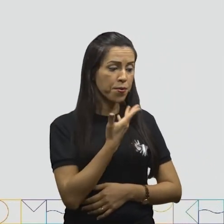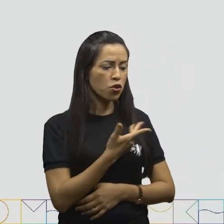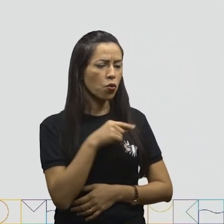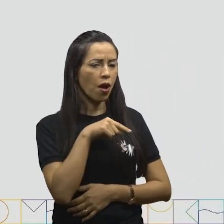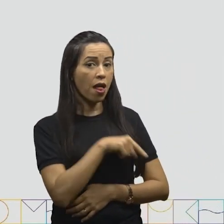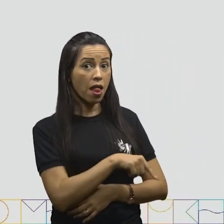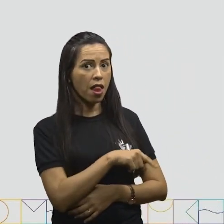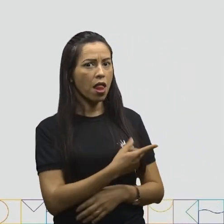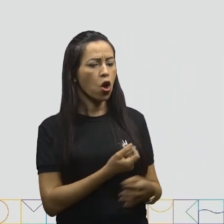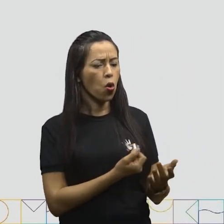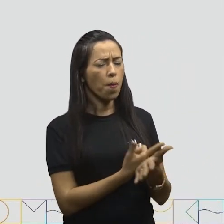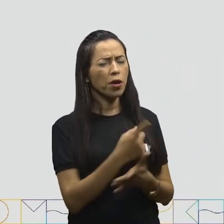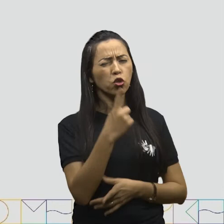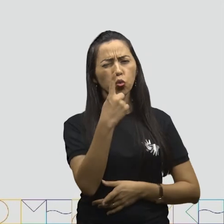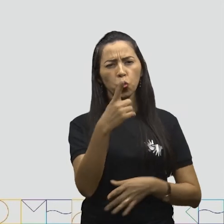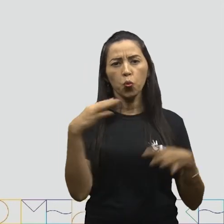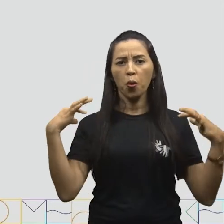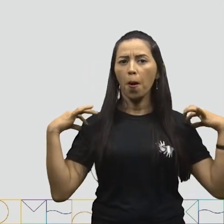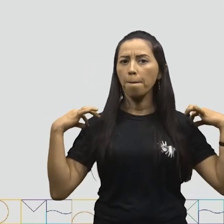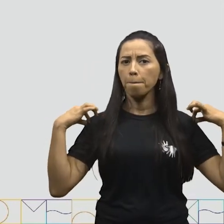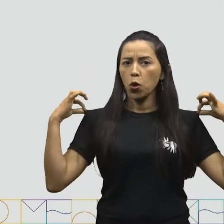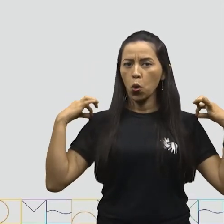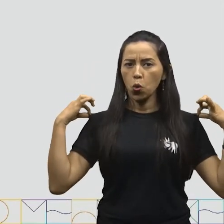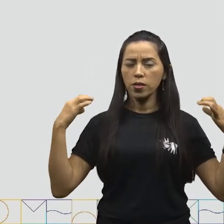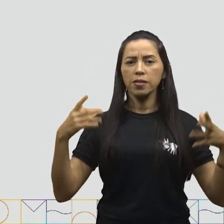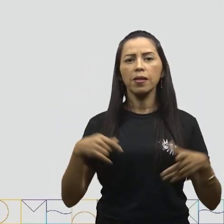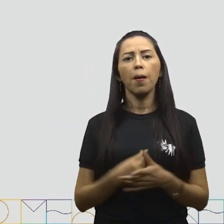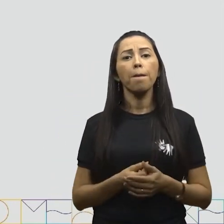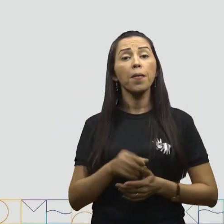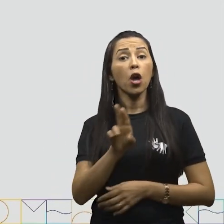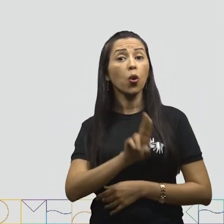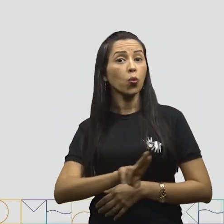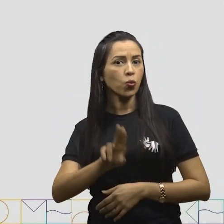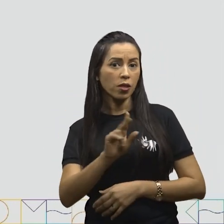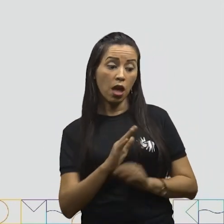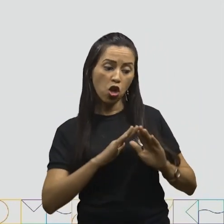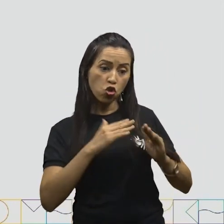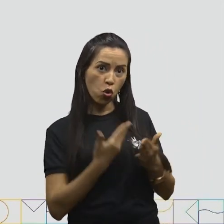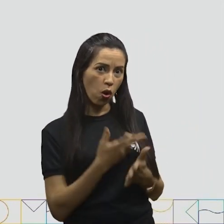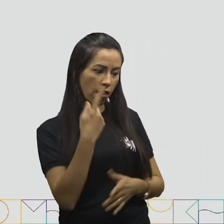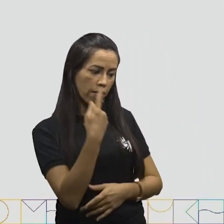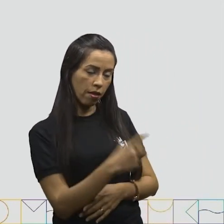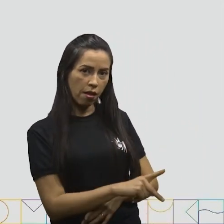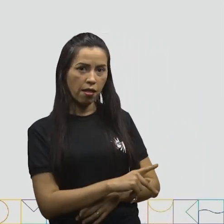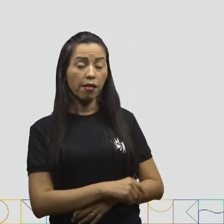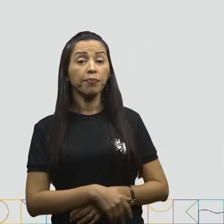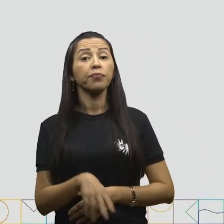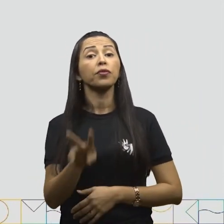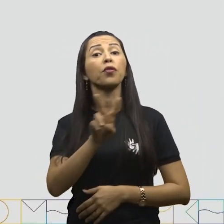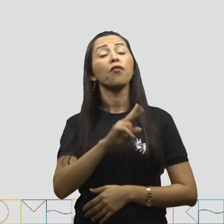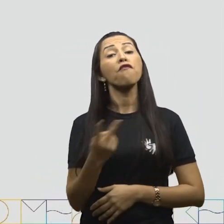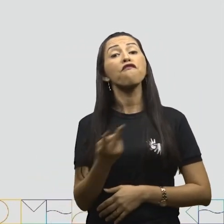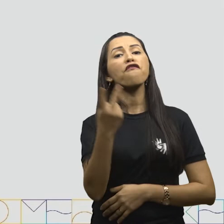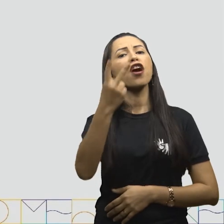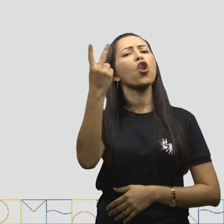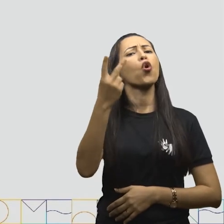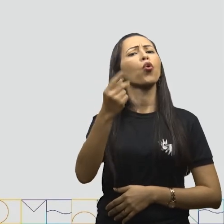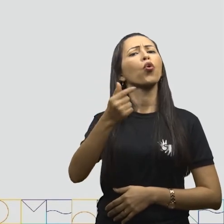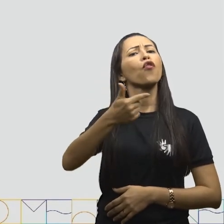comprasse uma blusa para usar na escola no valor de